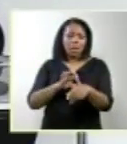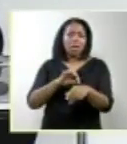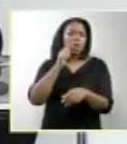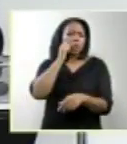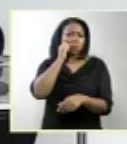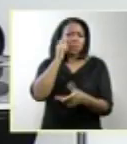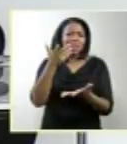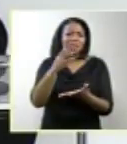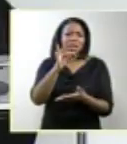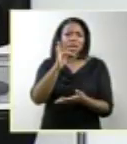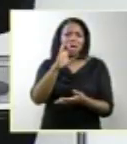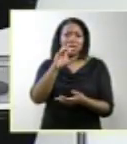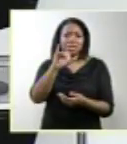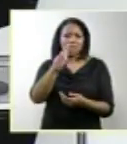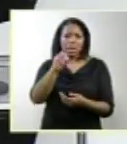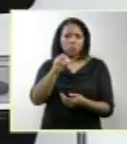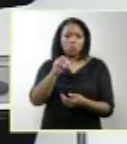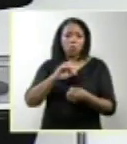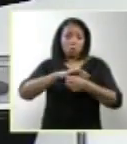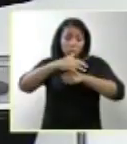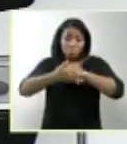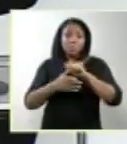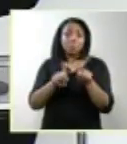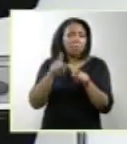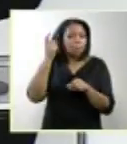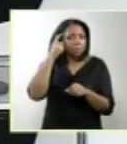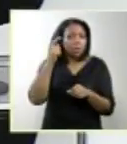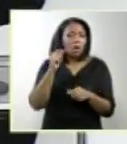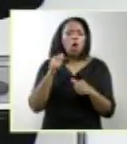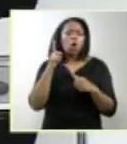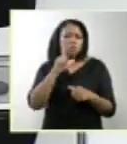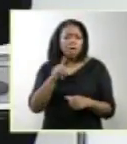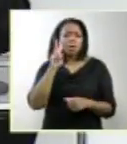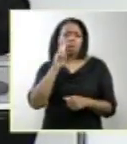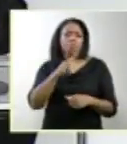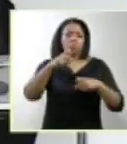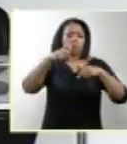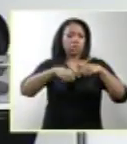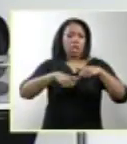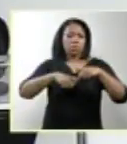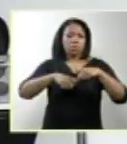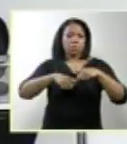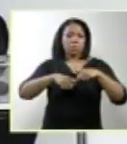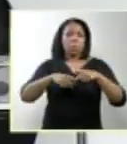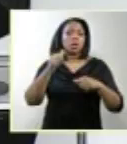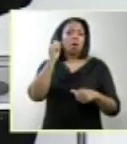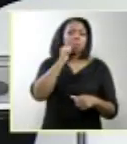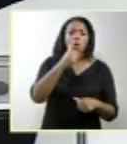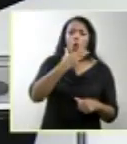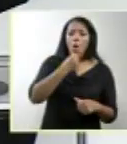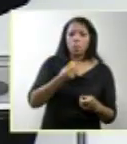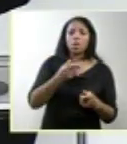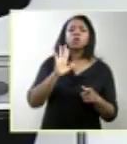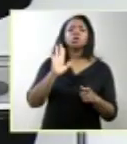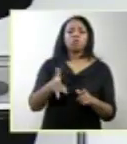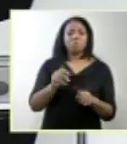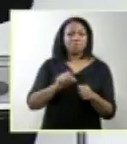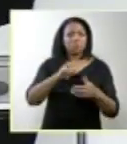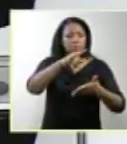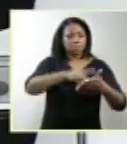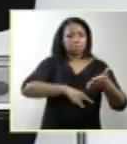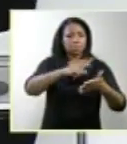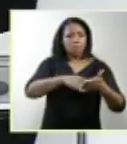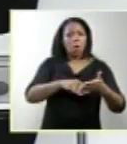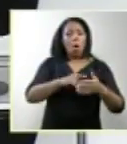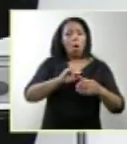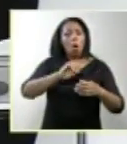aparelho de ultrasson para fazer o diagnóstico. Se conseguimos ver sexo do feto, com certeza podemos fazer o diagnóstico, ou pelo menos suspeitar desse